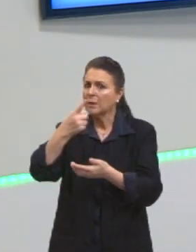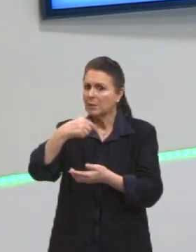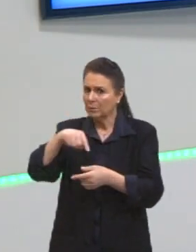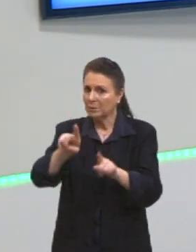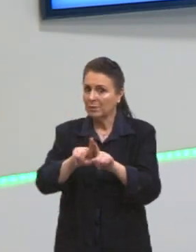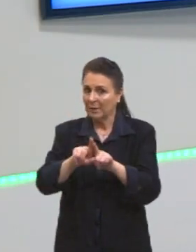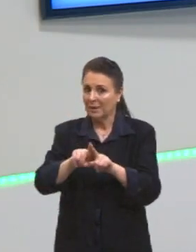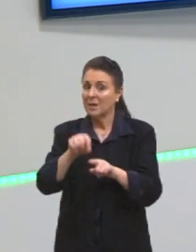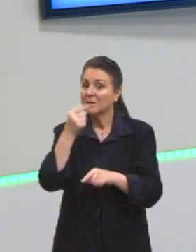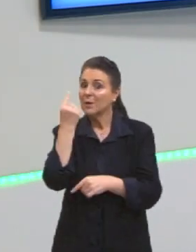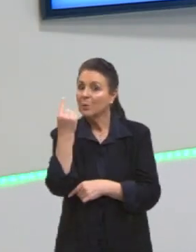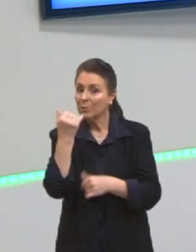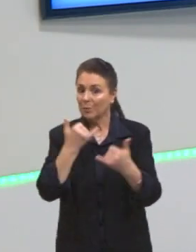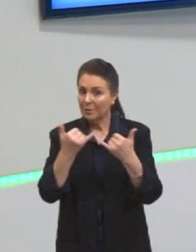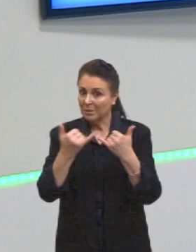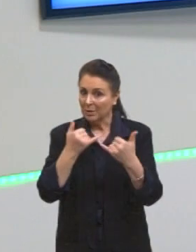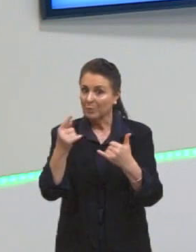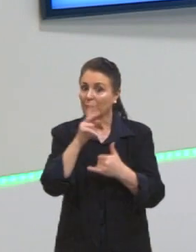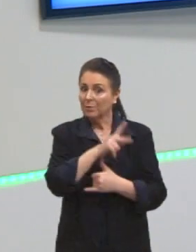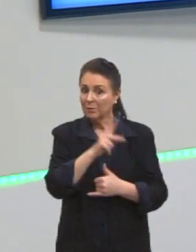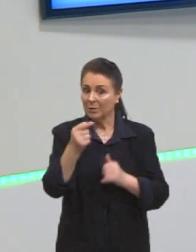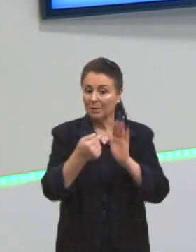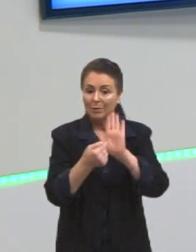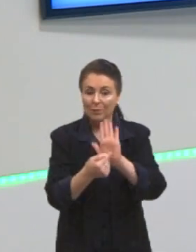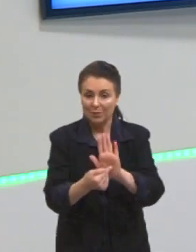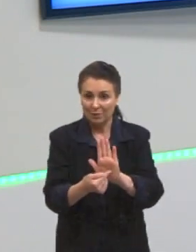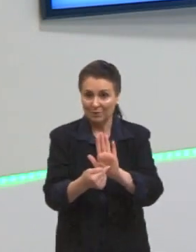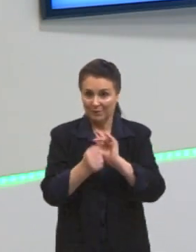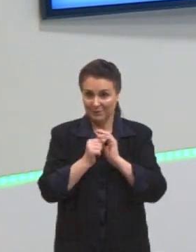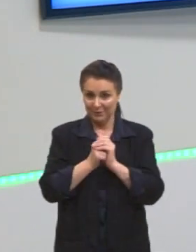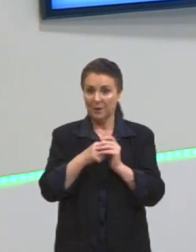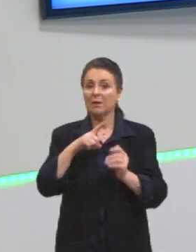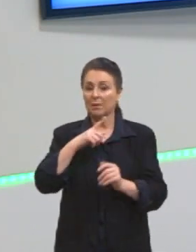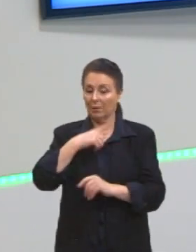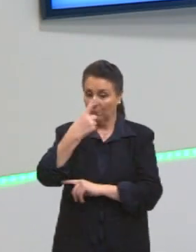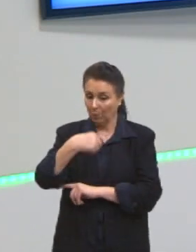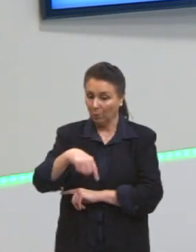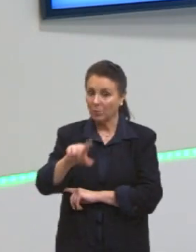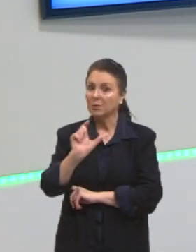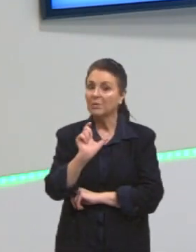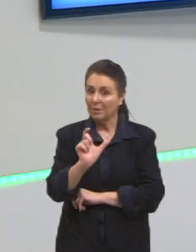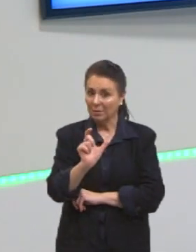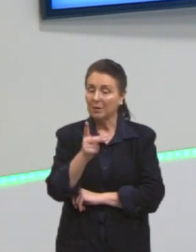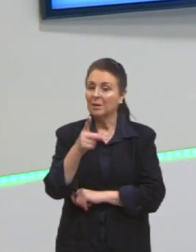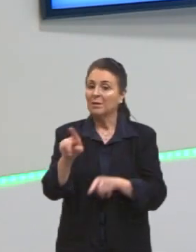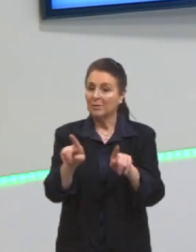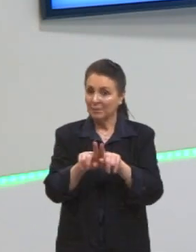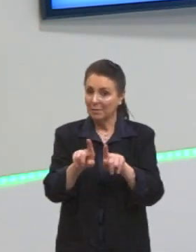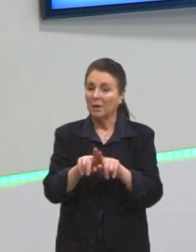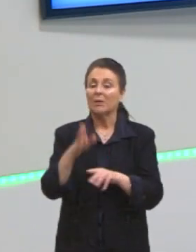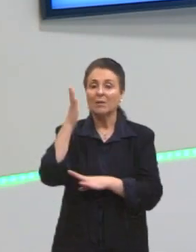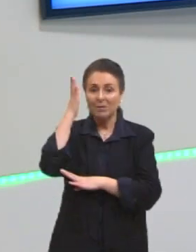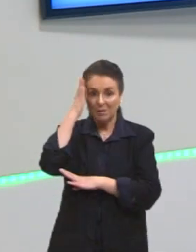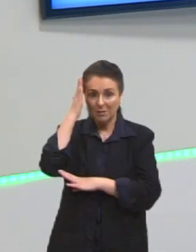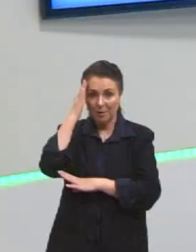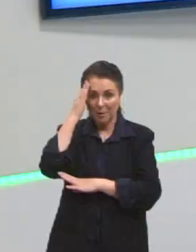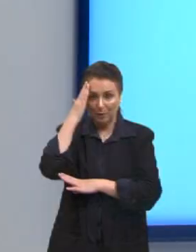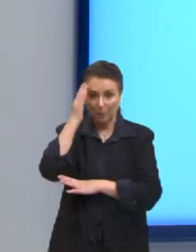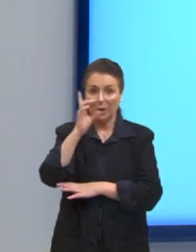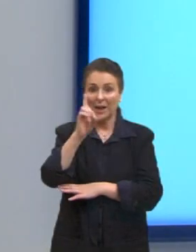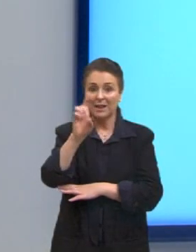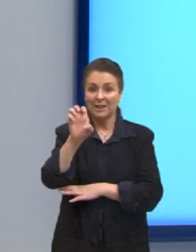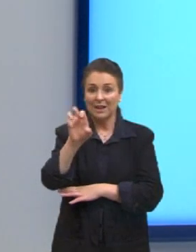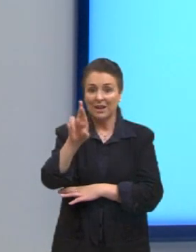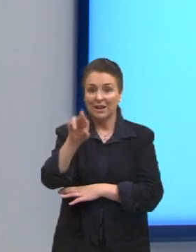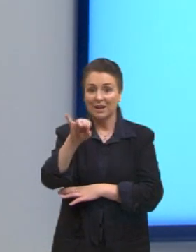exemplo aqui para ti, mas a gente sempre se atenta que tem outras palavras que seguem o mesmo embalo, sabendo que as derivadas vão